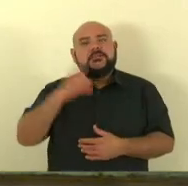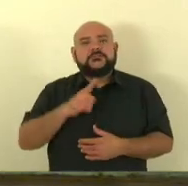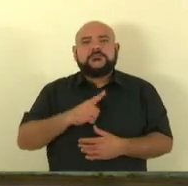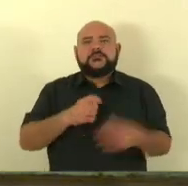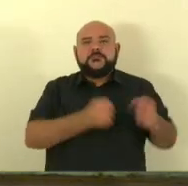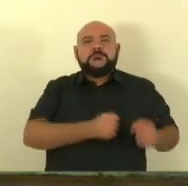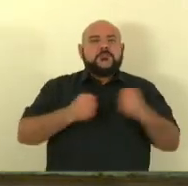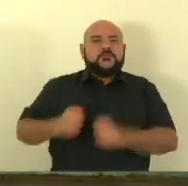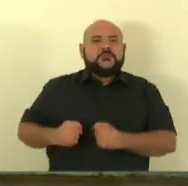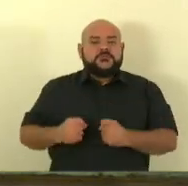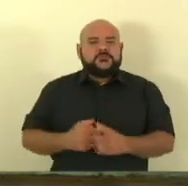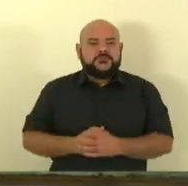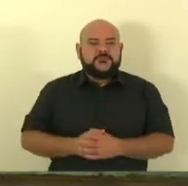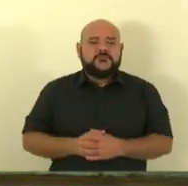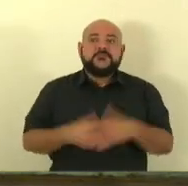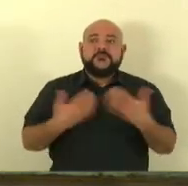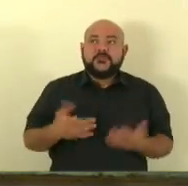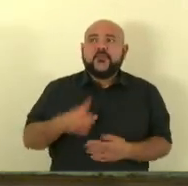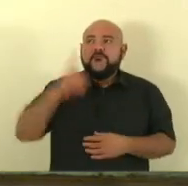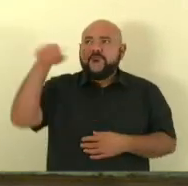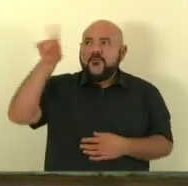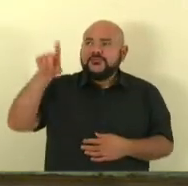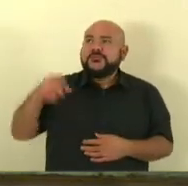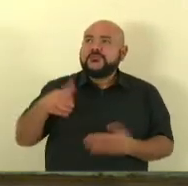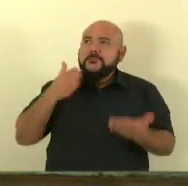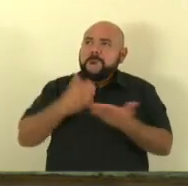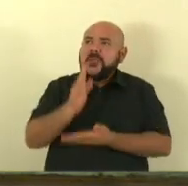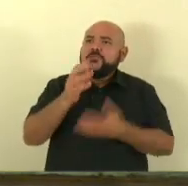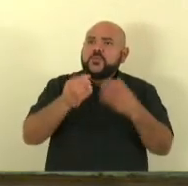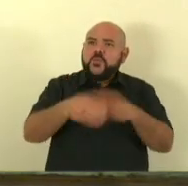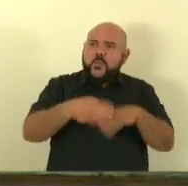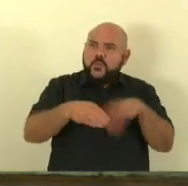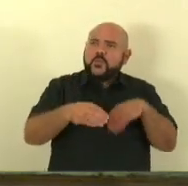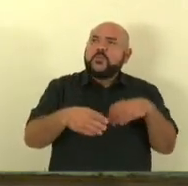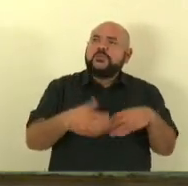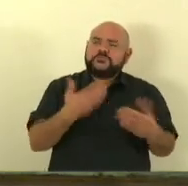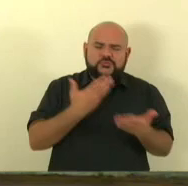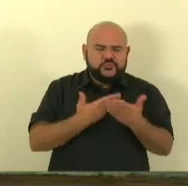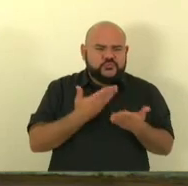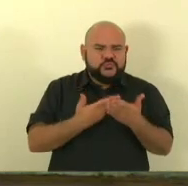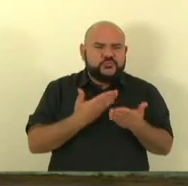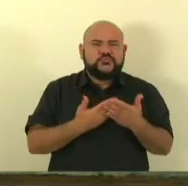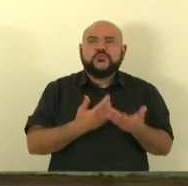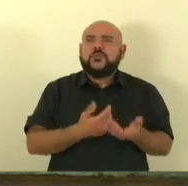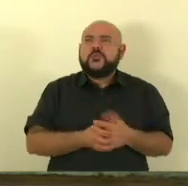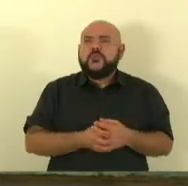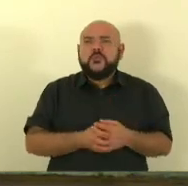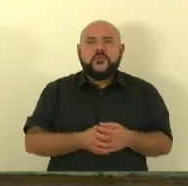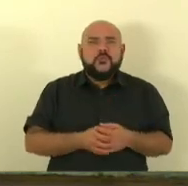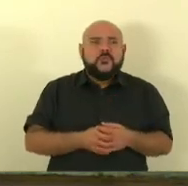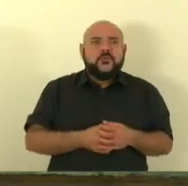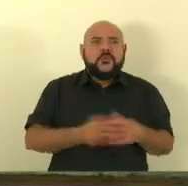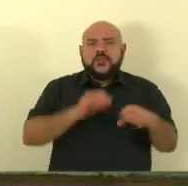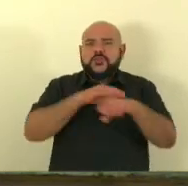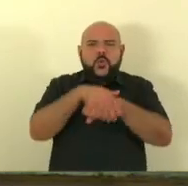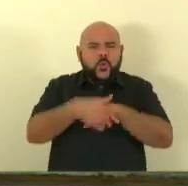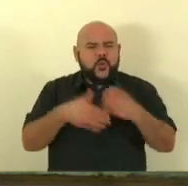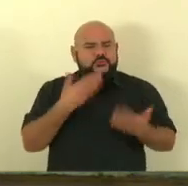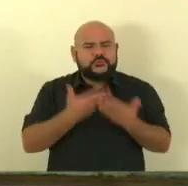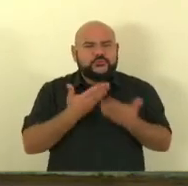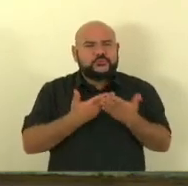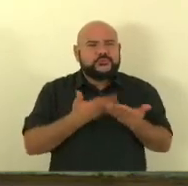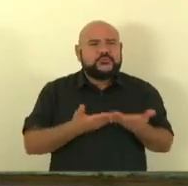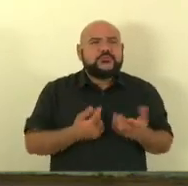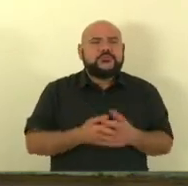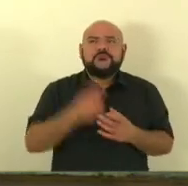jovens que passaram no concurso estudaram perderam noites vocês querem a vaga